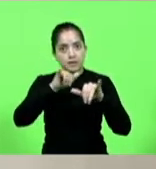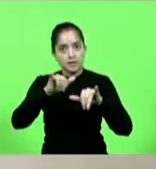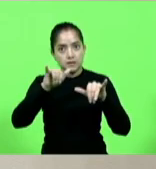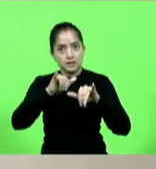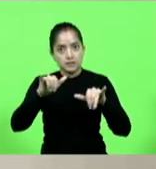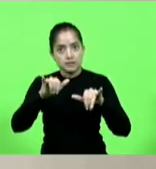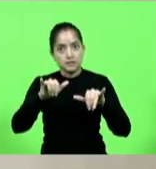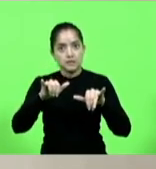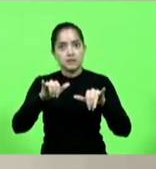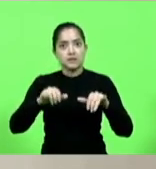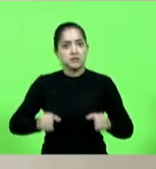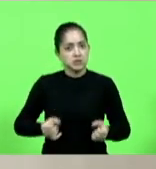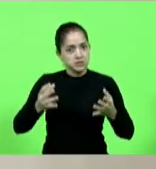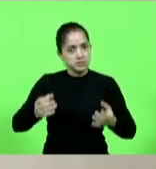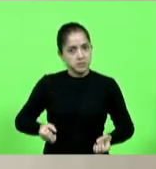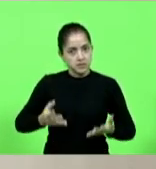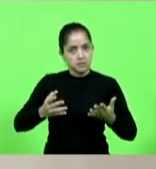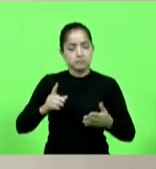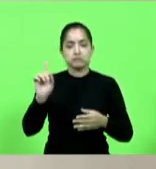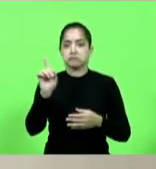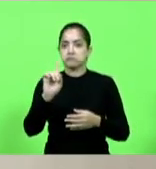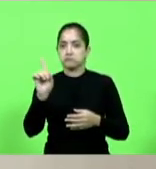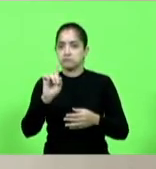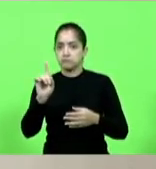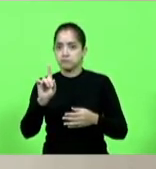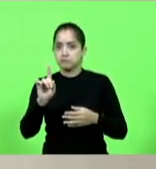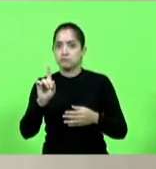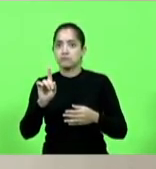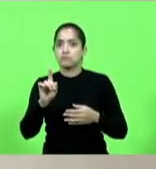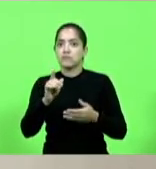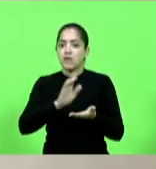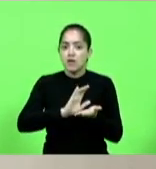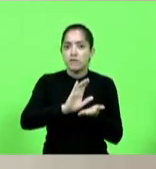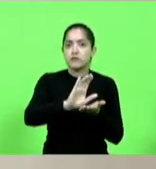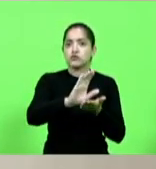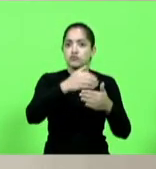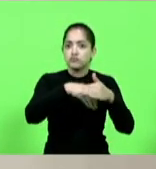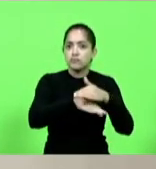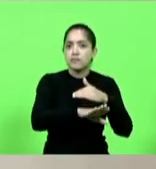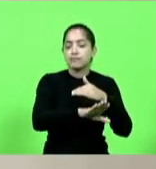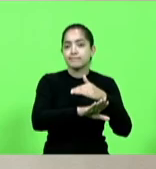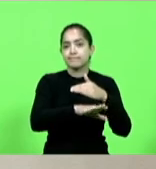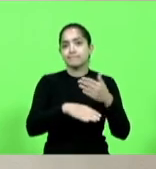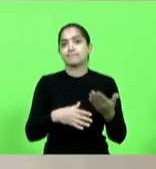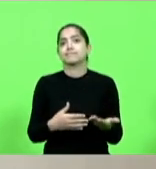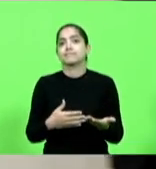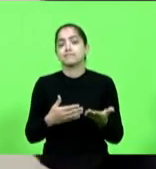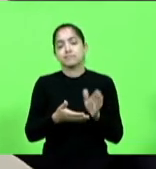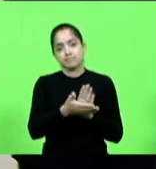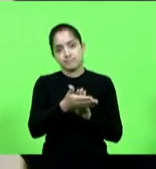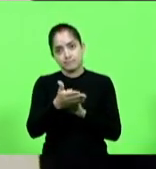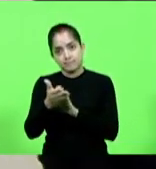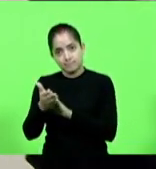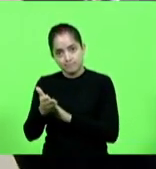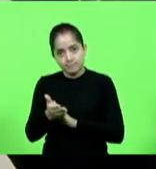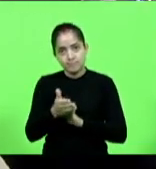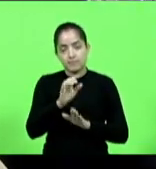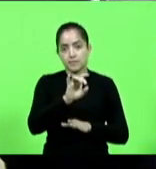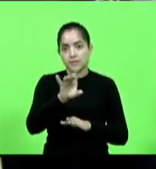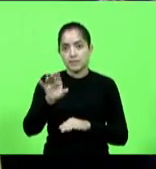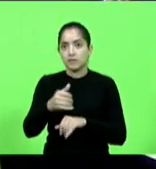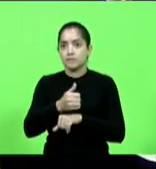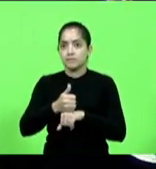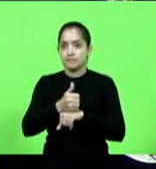despesa propaganda é investimento parabéns ao presidente parabéns a cada um dos profissionais